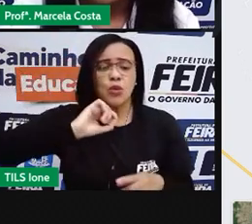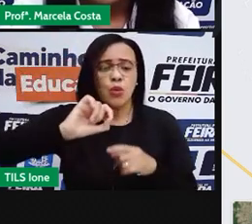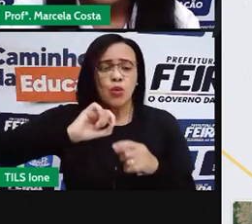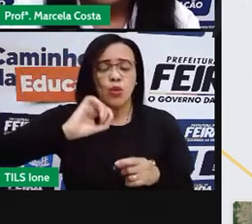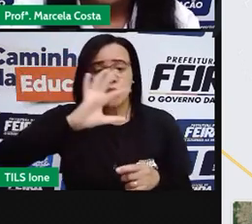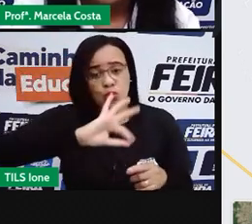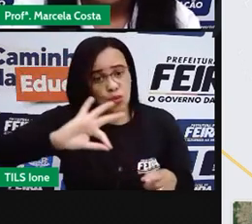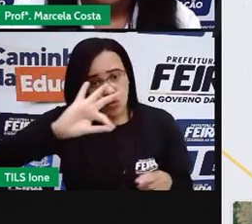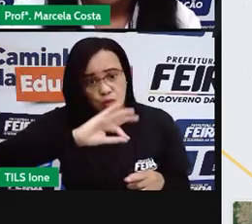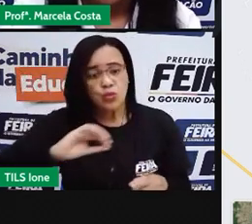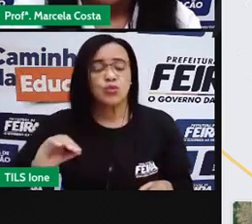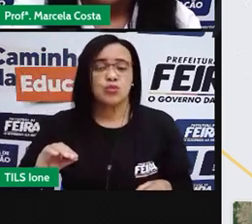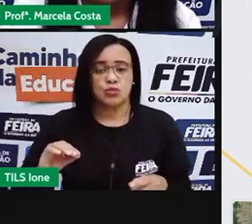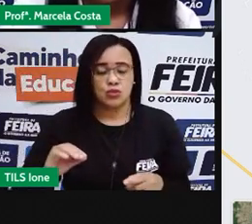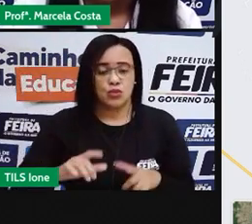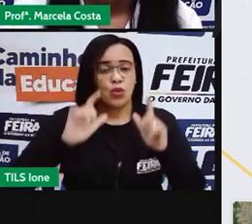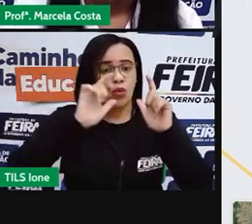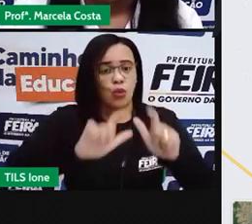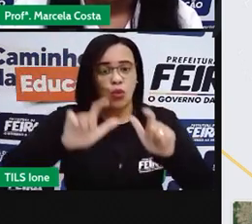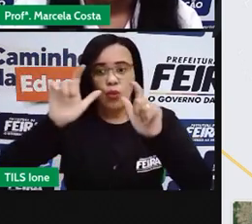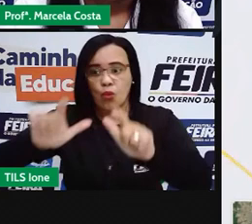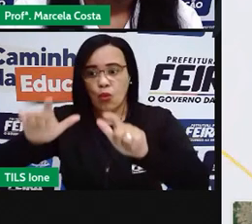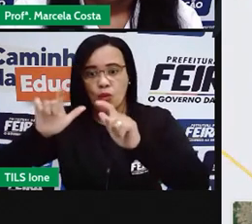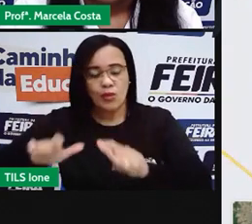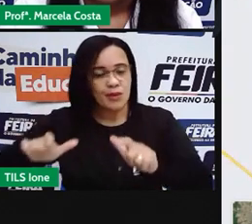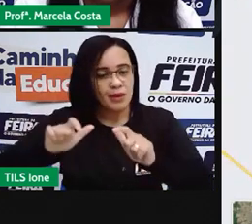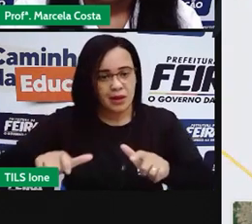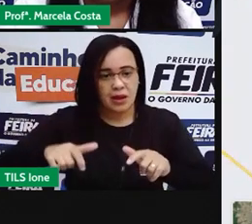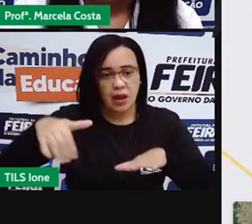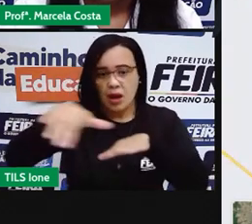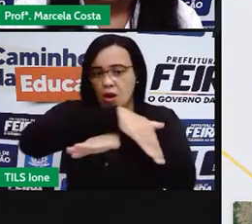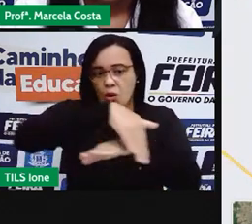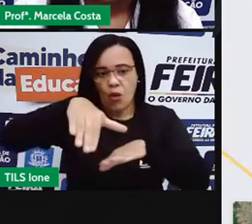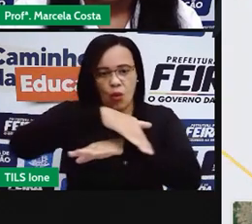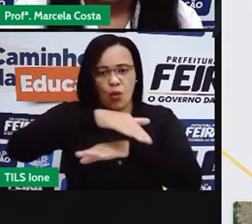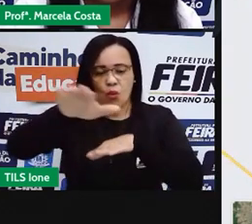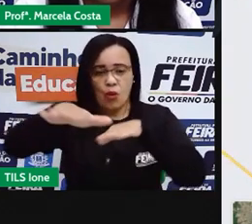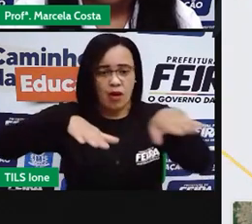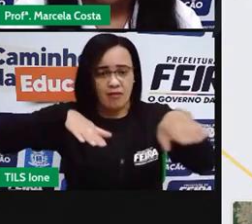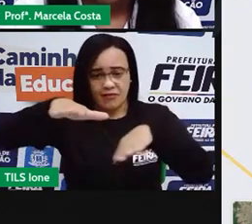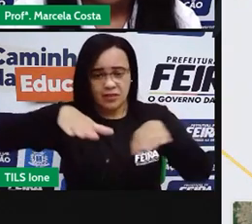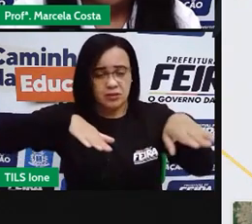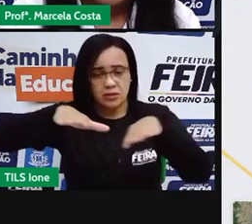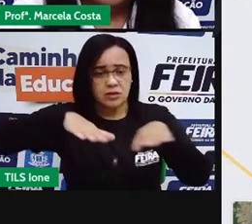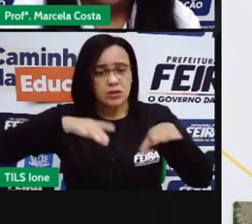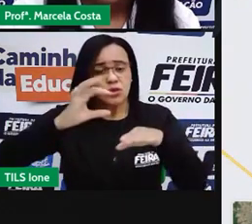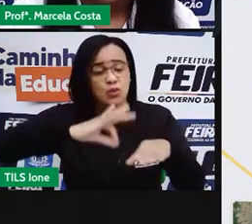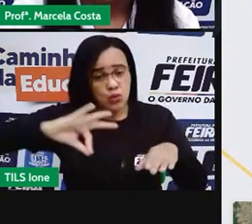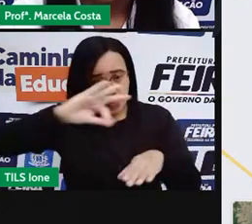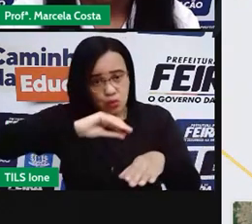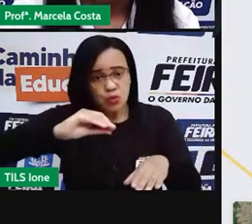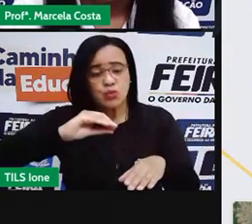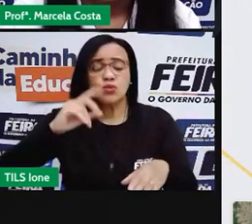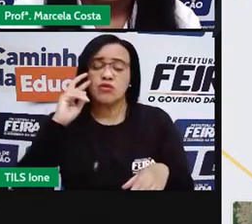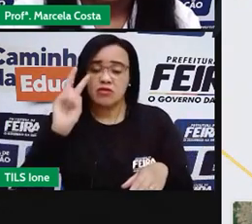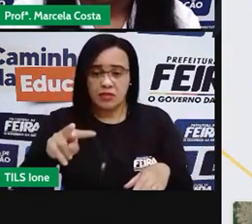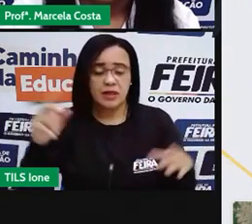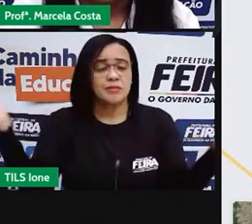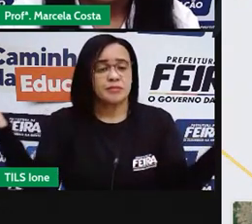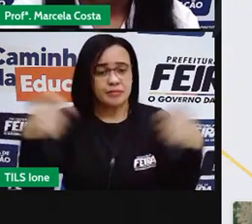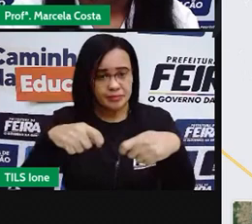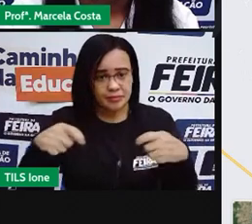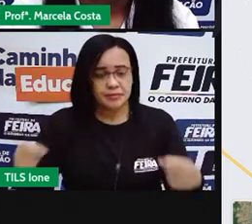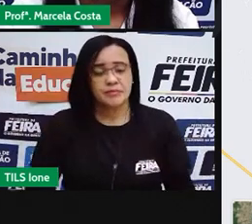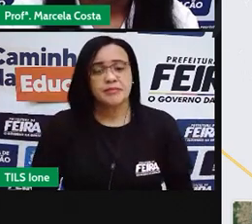as avenidas. Olha, esse círculo aqui, qual é o nome que a gente não viu nessa